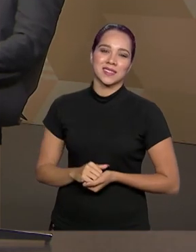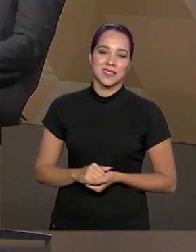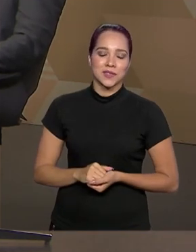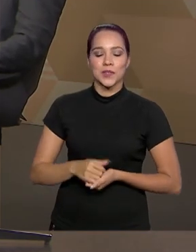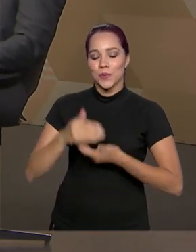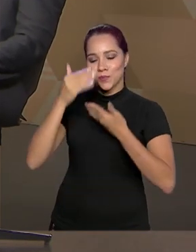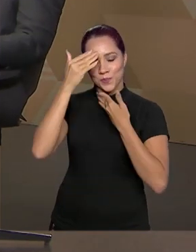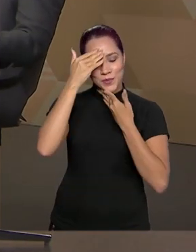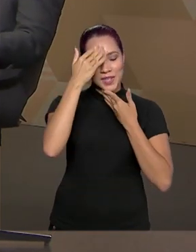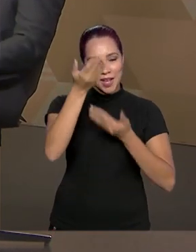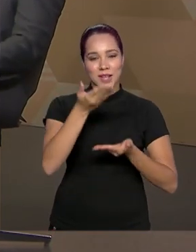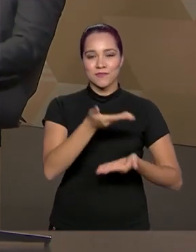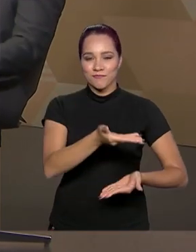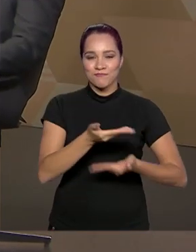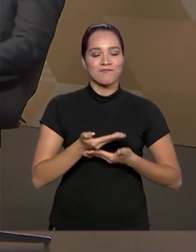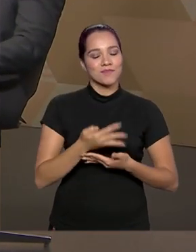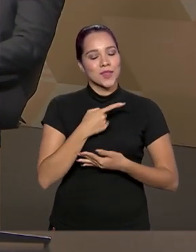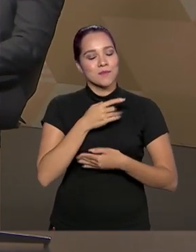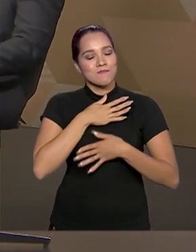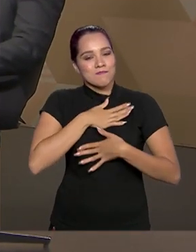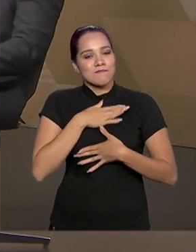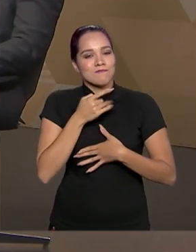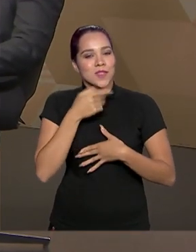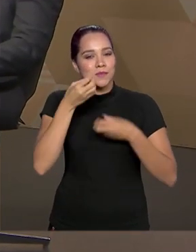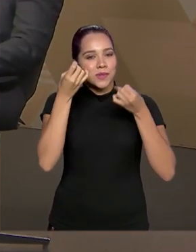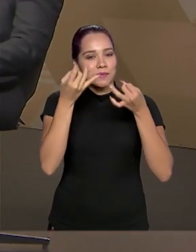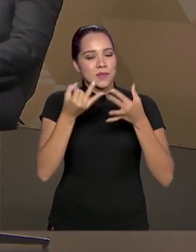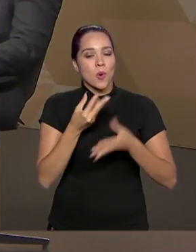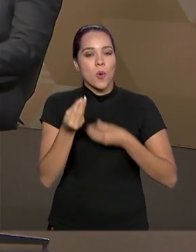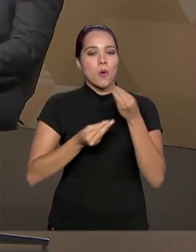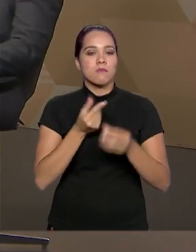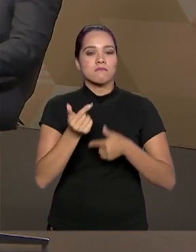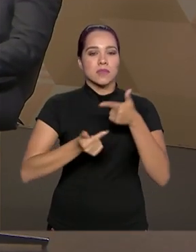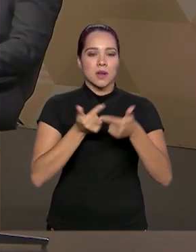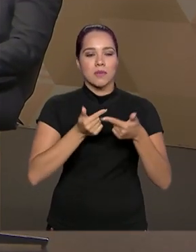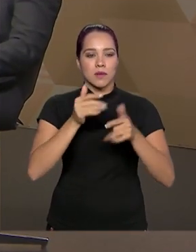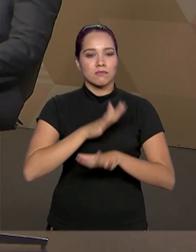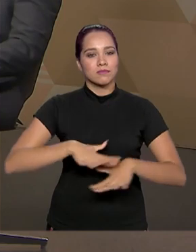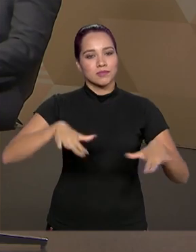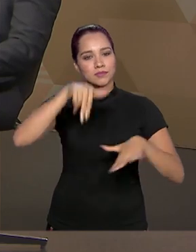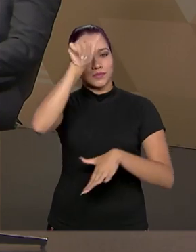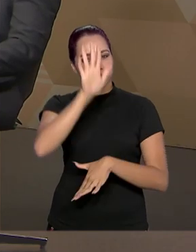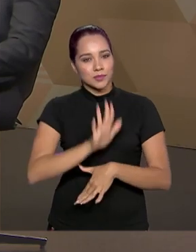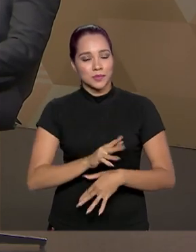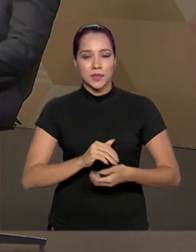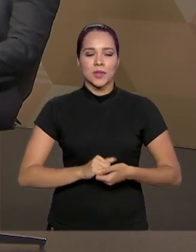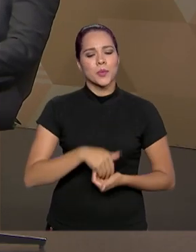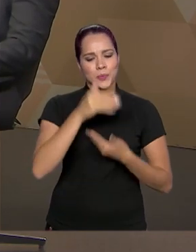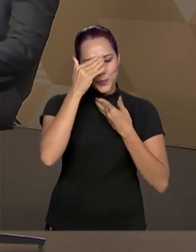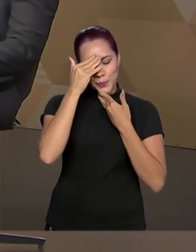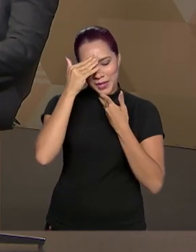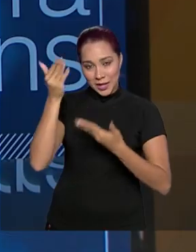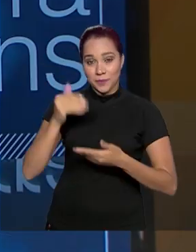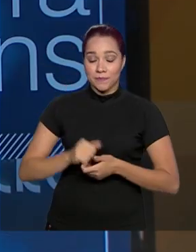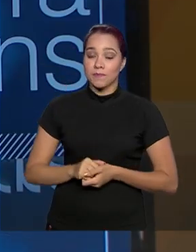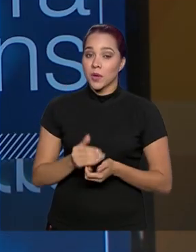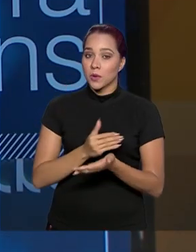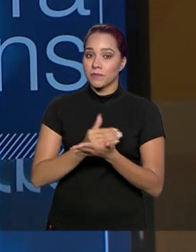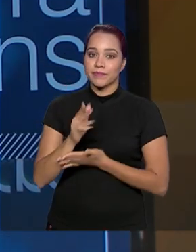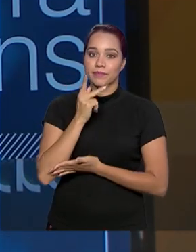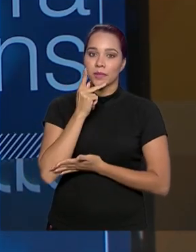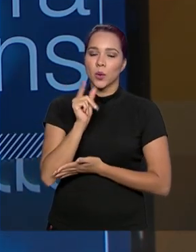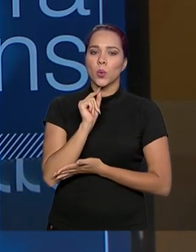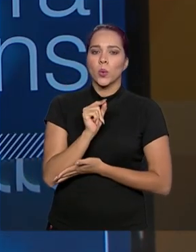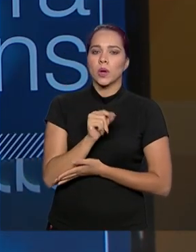Muito obrigado pelo convite, é um prazer estar aqui para esclarecer a nossa atuação em todo o território nacional. Muito obrigada, diretor. Bom, gente vai começar falando